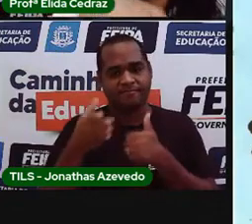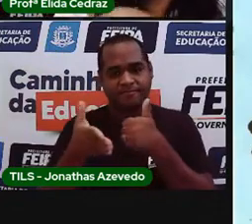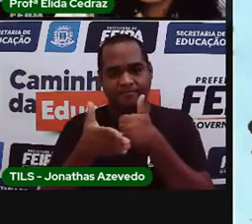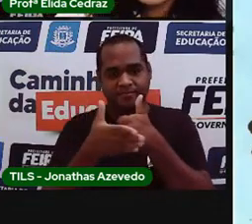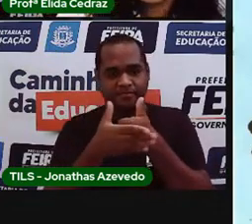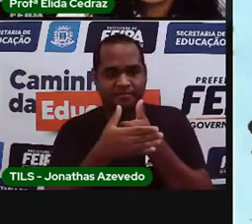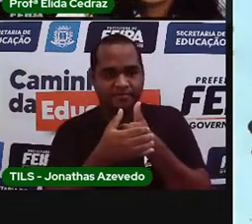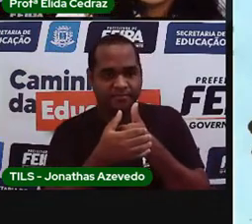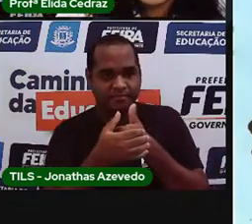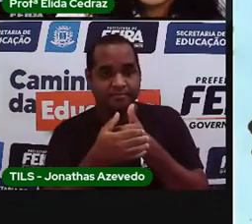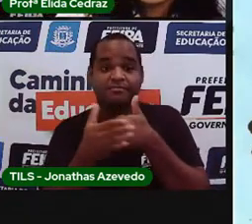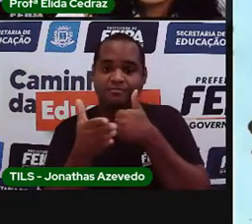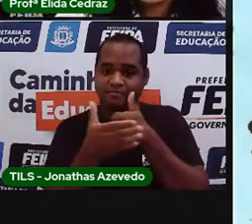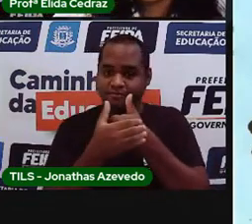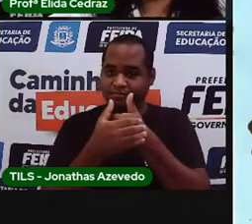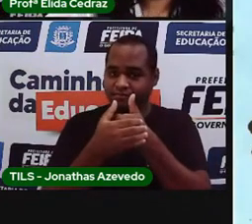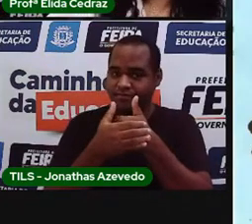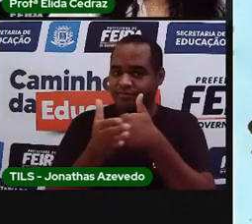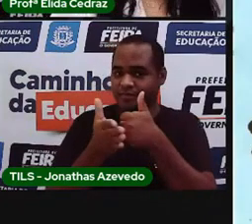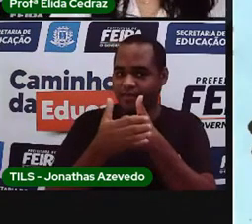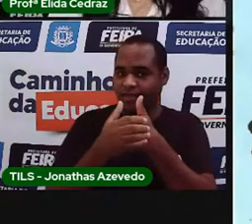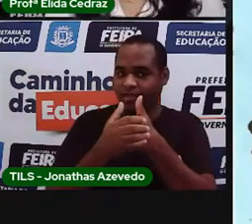dentro do violão.